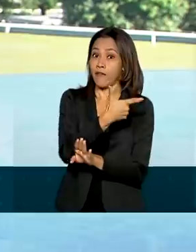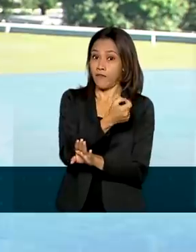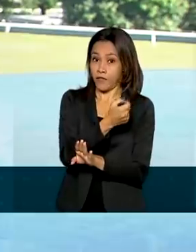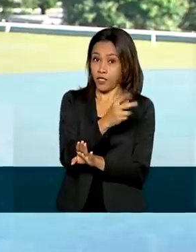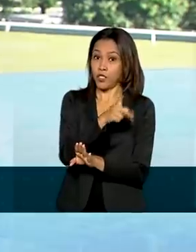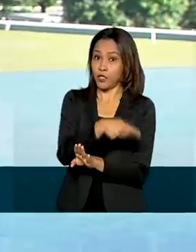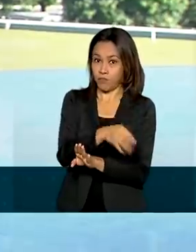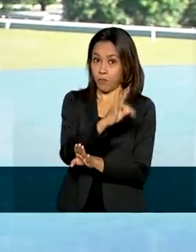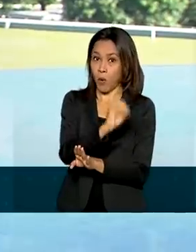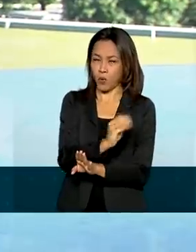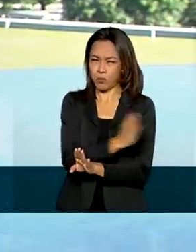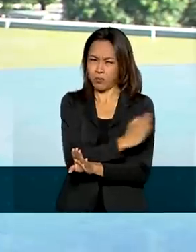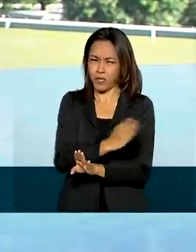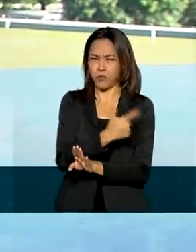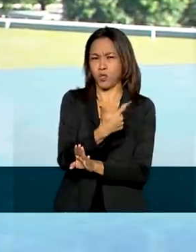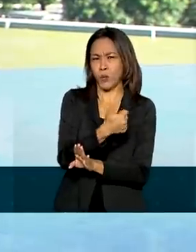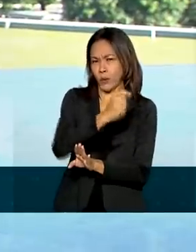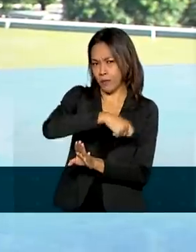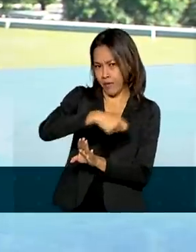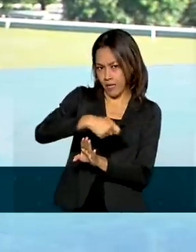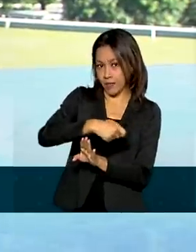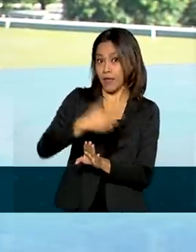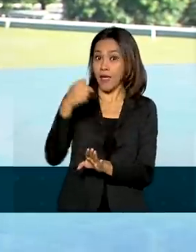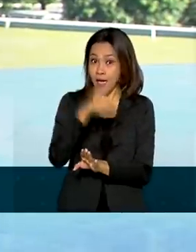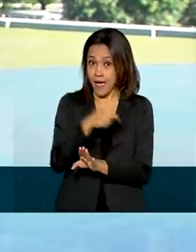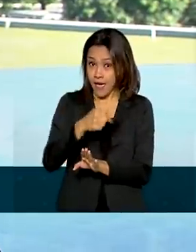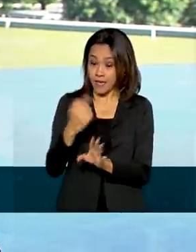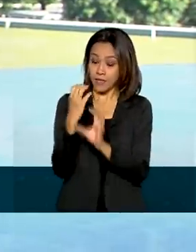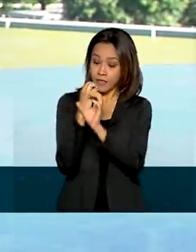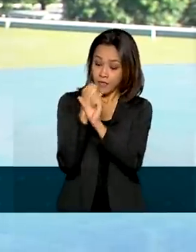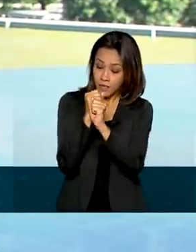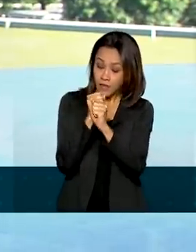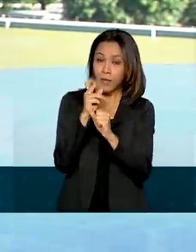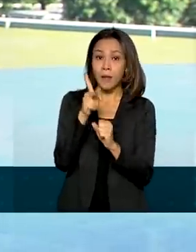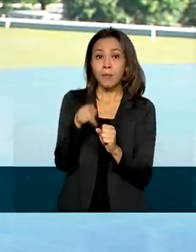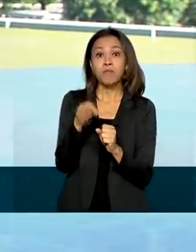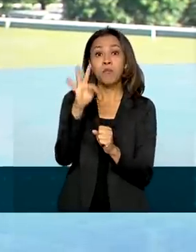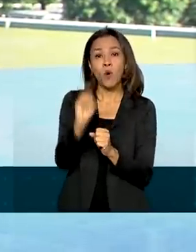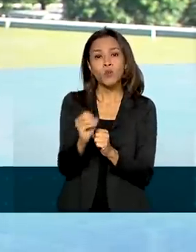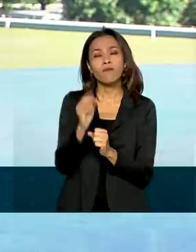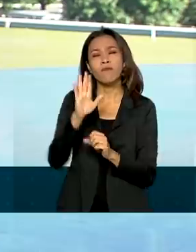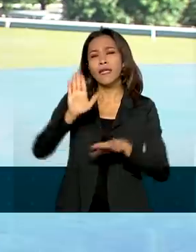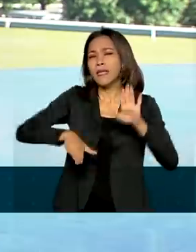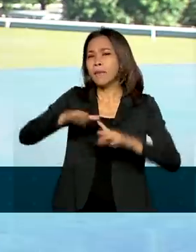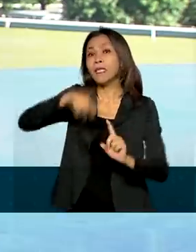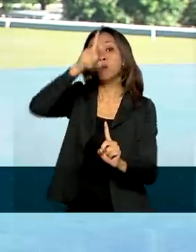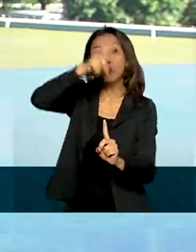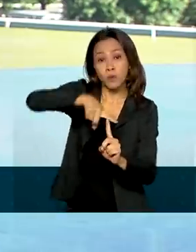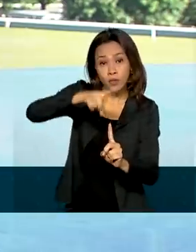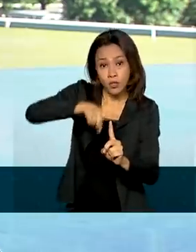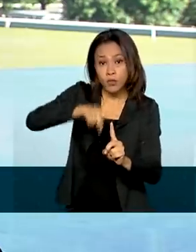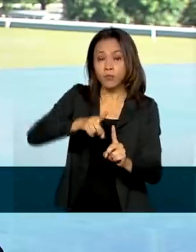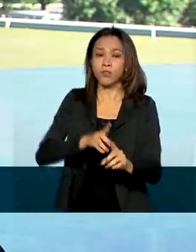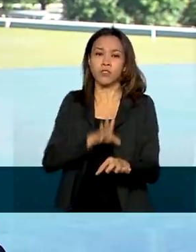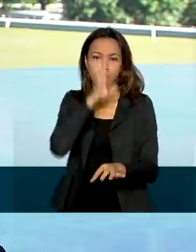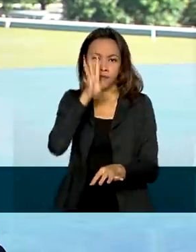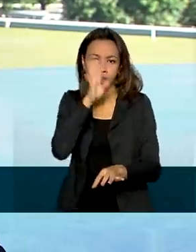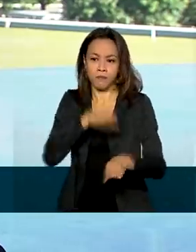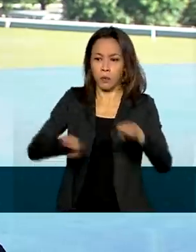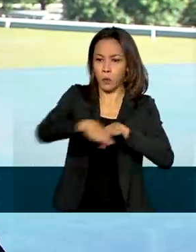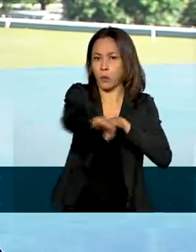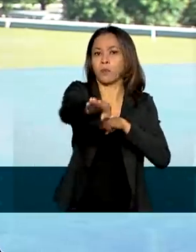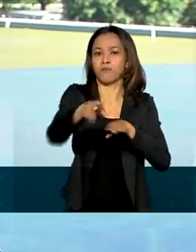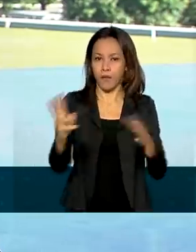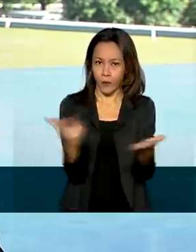durante 12 meses. Agora, essa quantidade de pontos vai depender dos tipos de infrações cometidas. Ainda, os